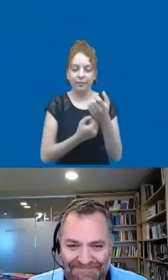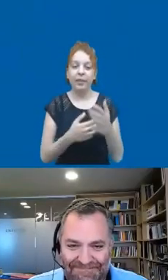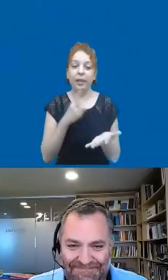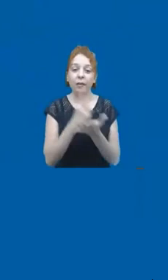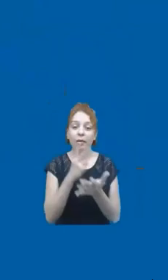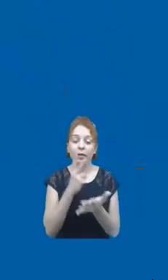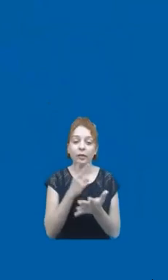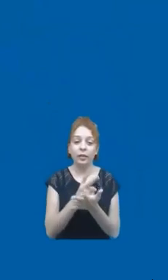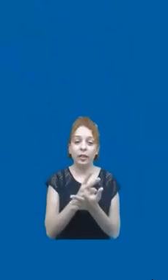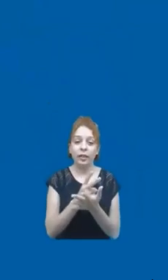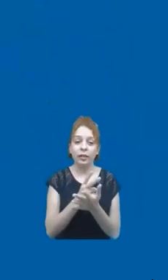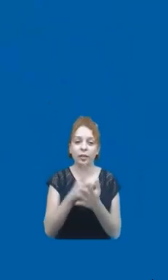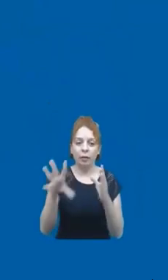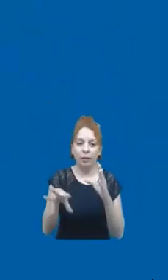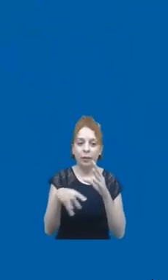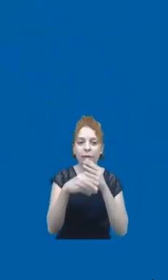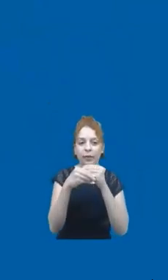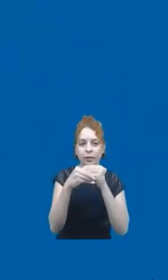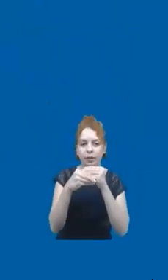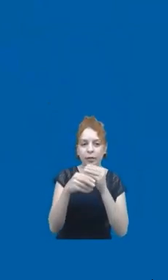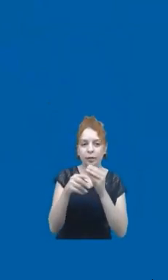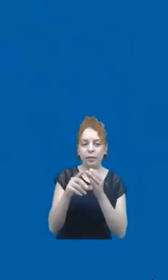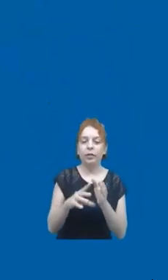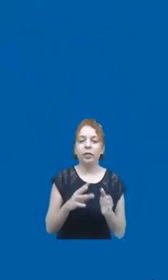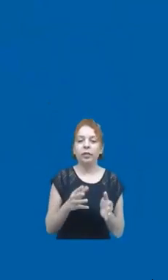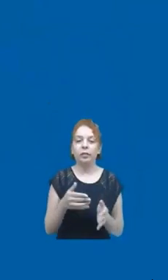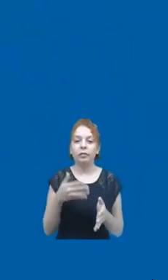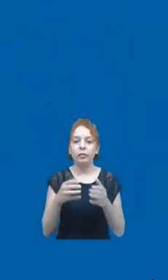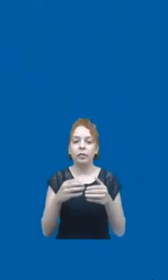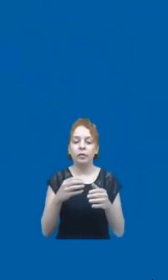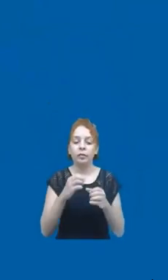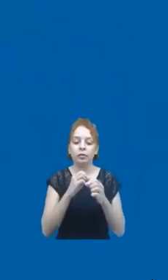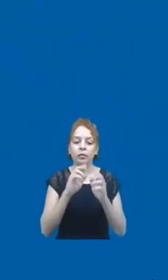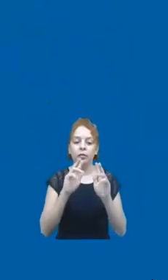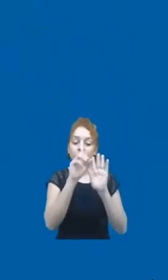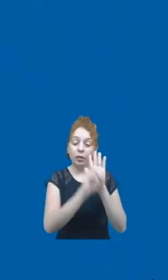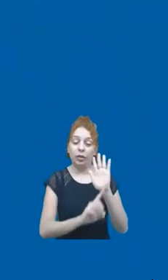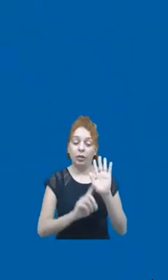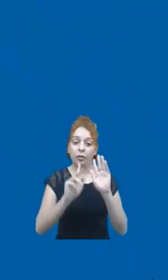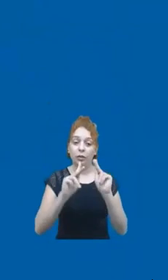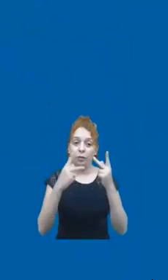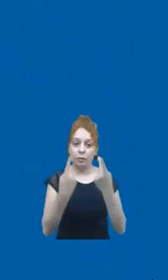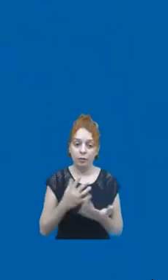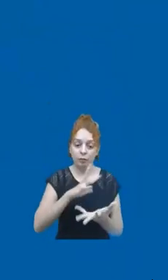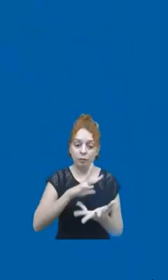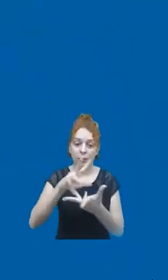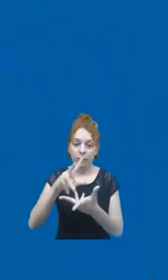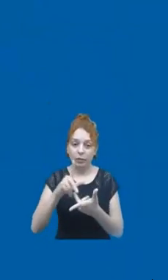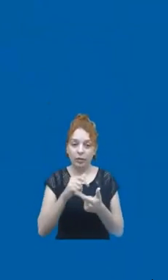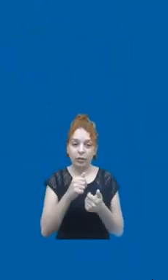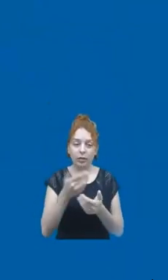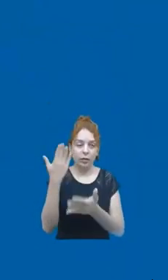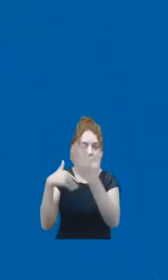de onde o Fábio estava colocando. A Declaração Universal de Direitos Humanos, que foi criada há